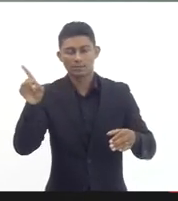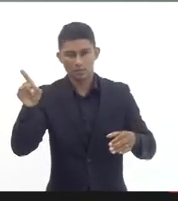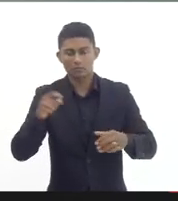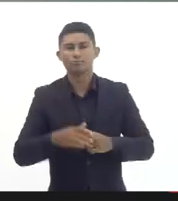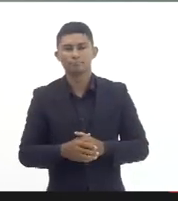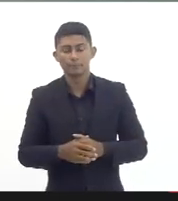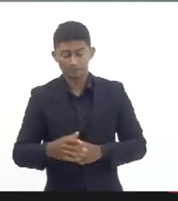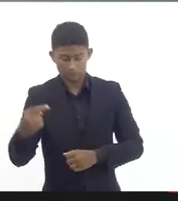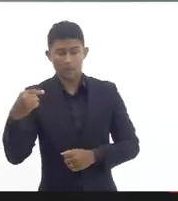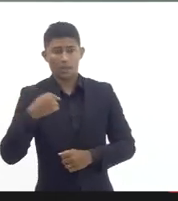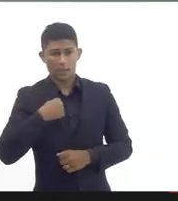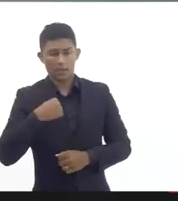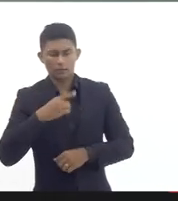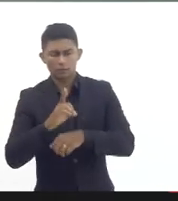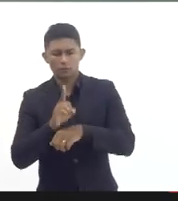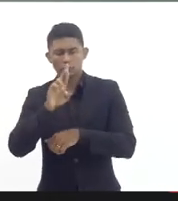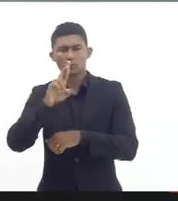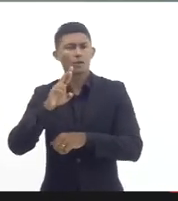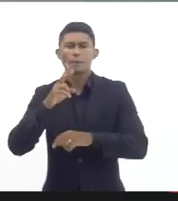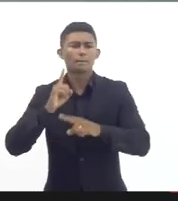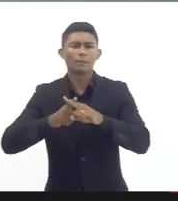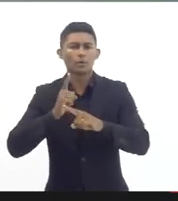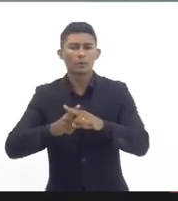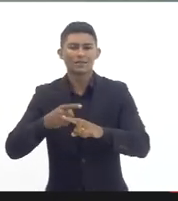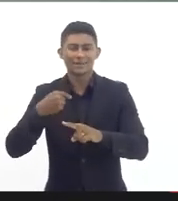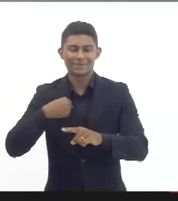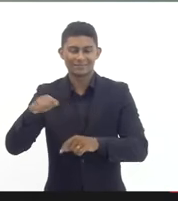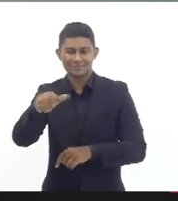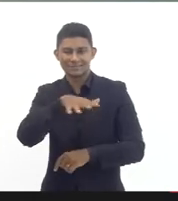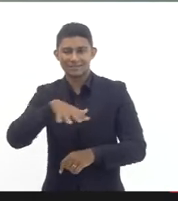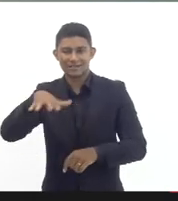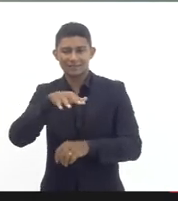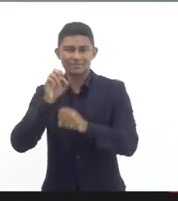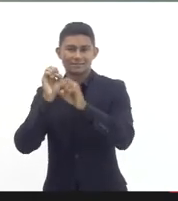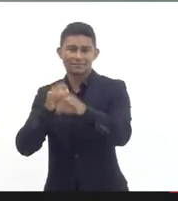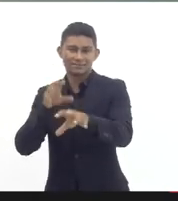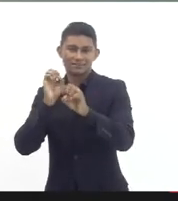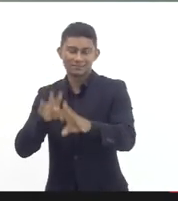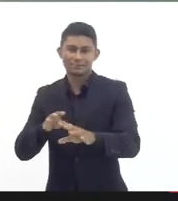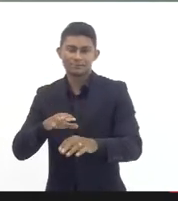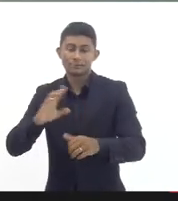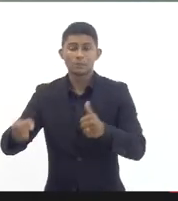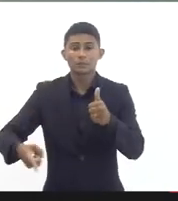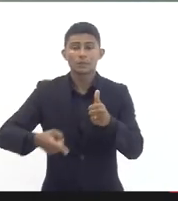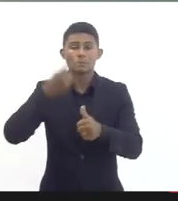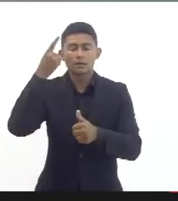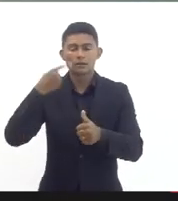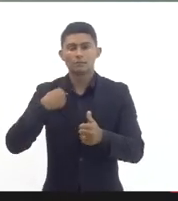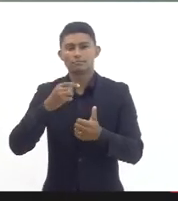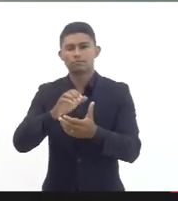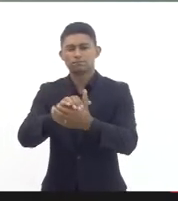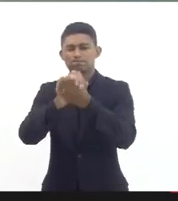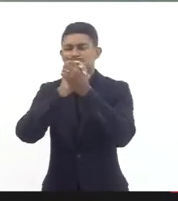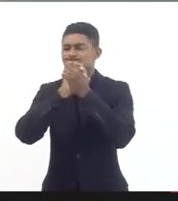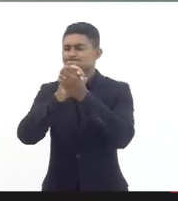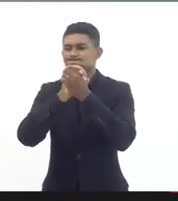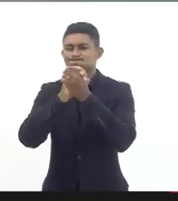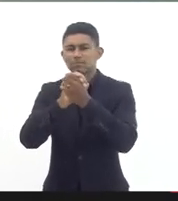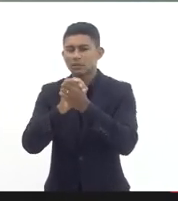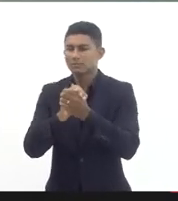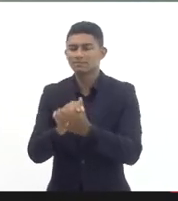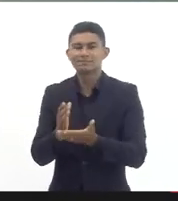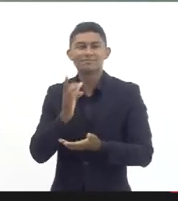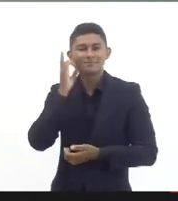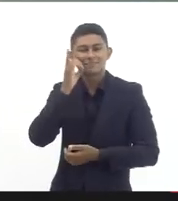campo do direito quero inicialmente saudar o deputado